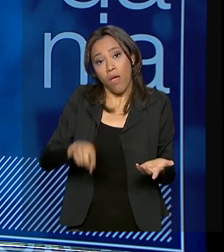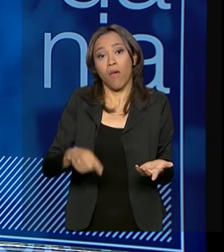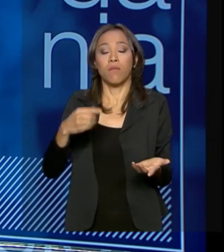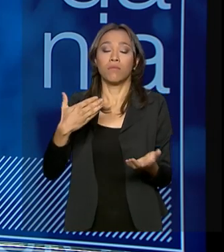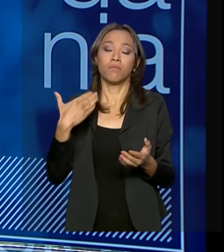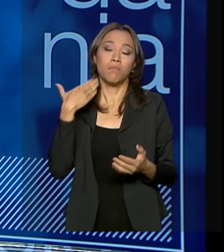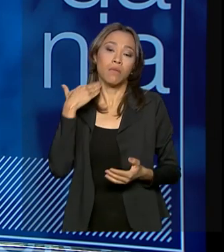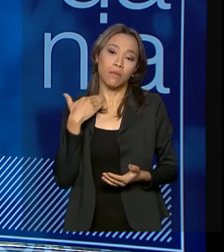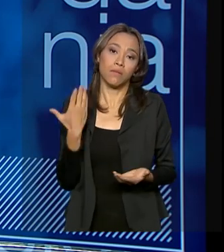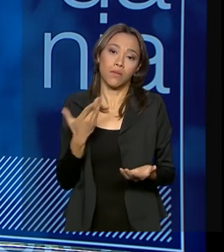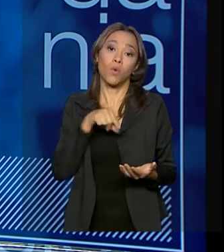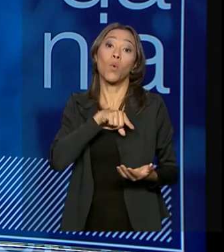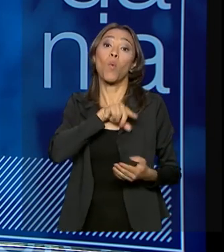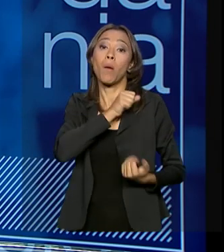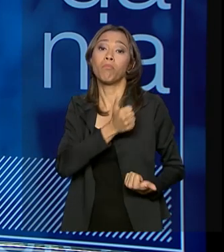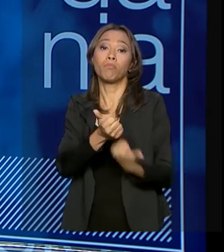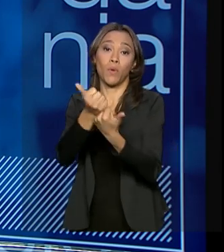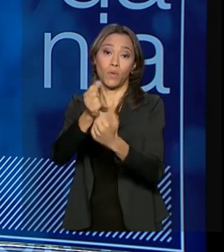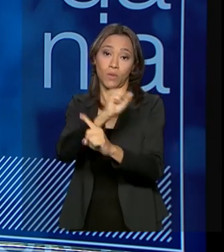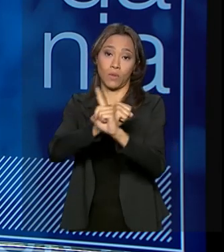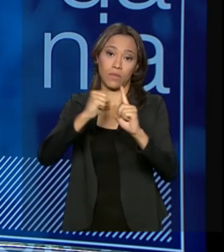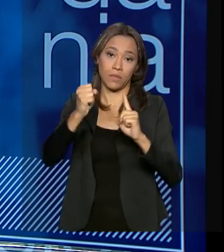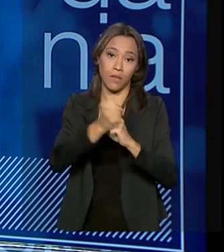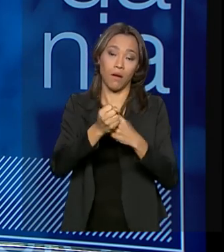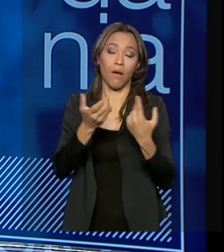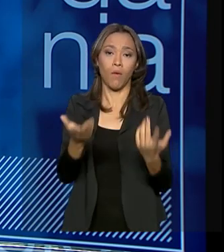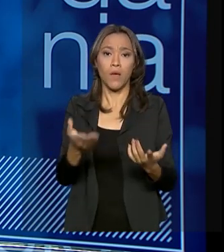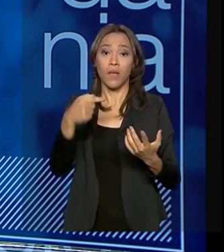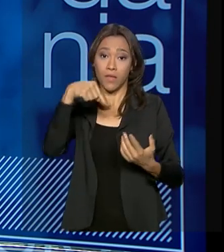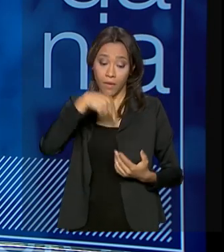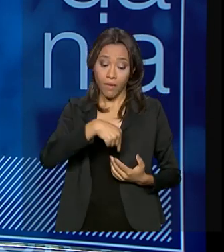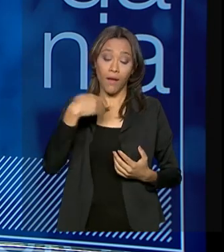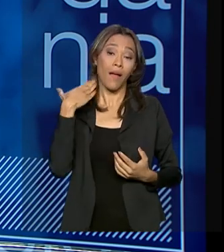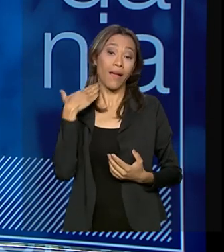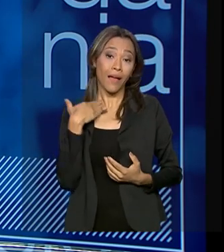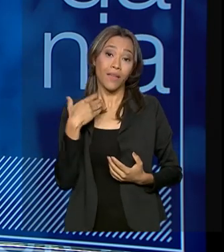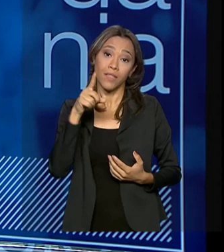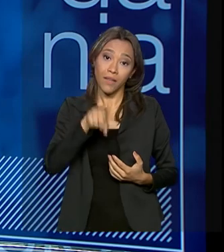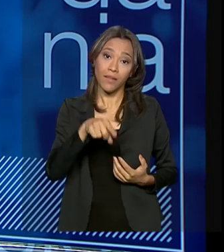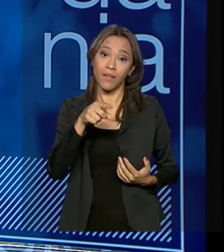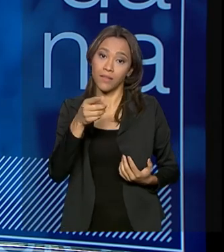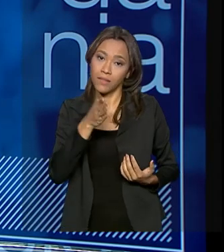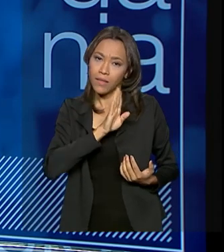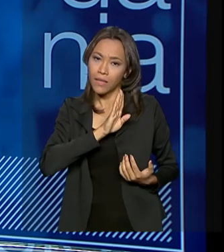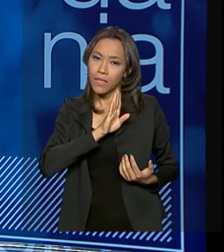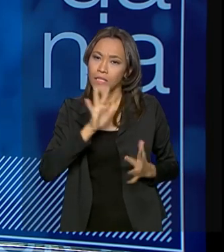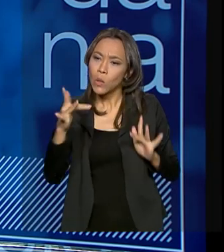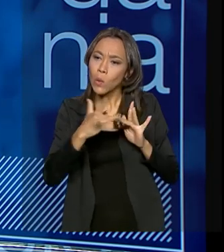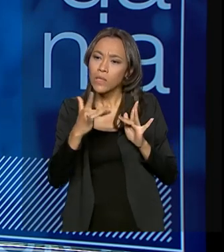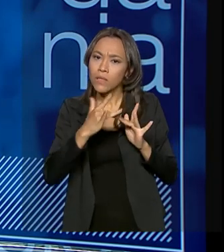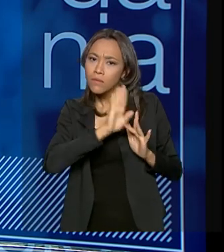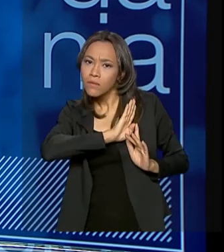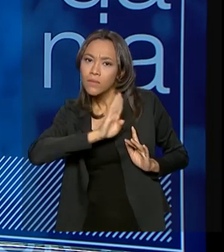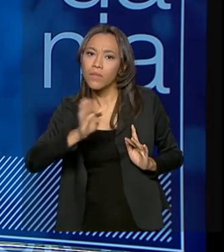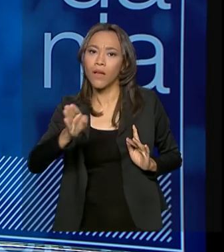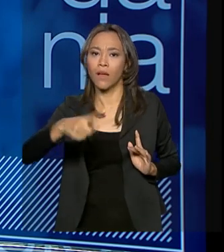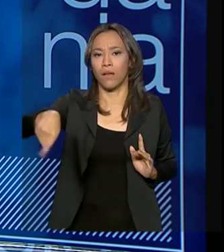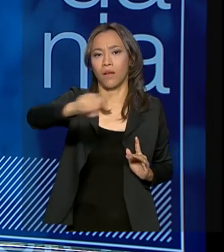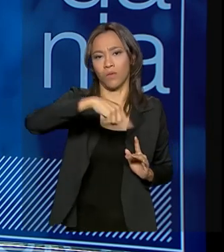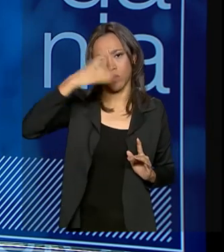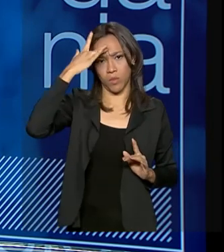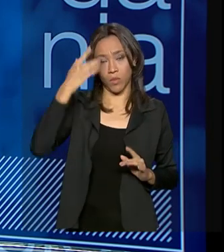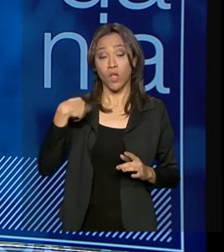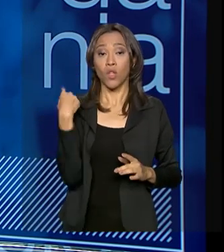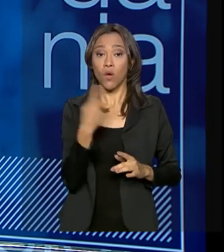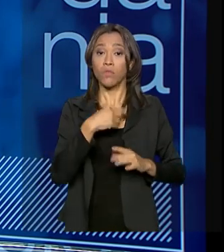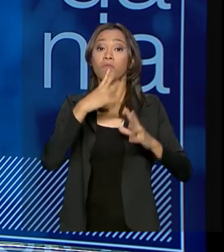governo, mas a Caixa que acaba sendo essa capilaridade. Então, nós lançamos novos produtos